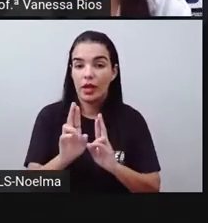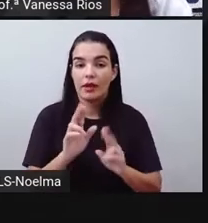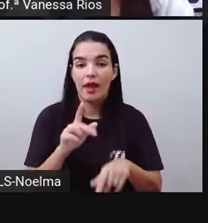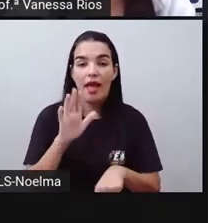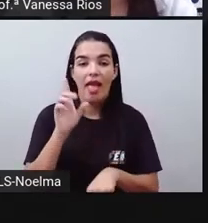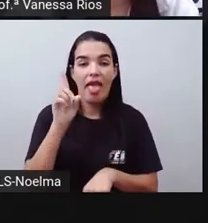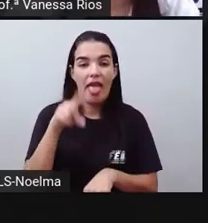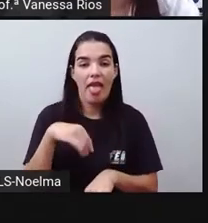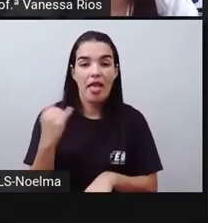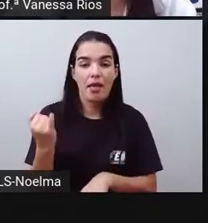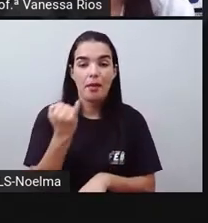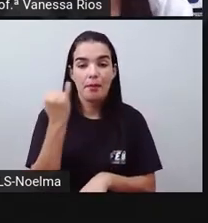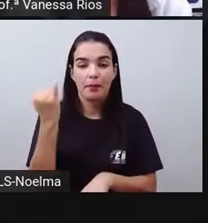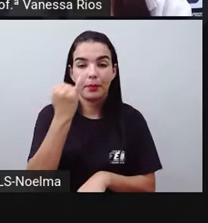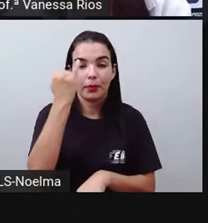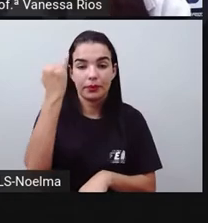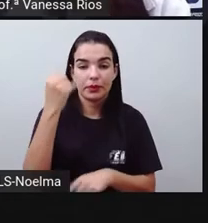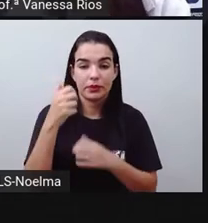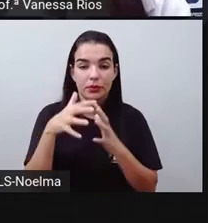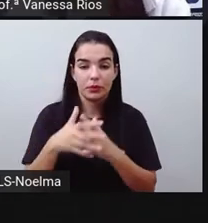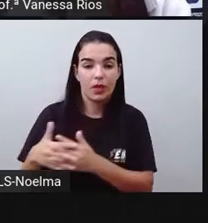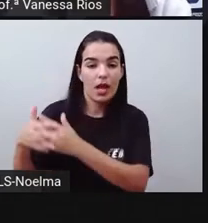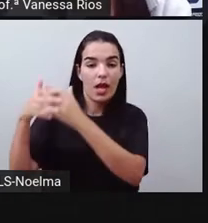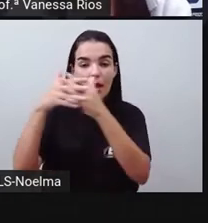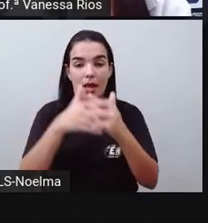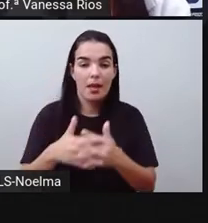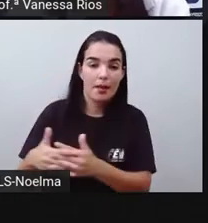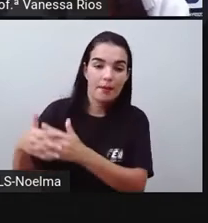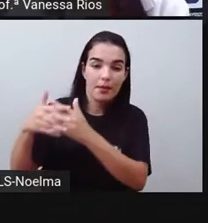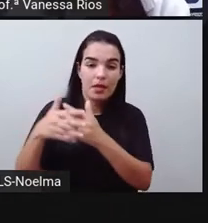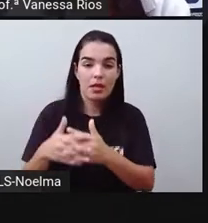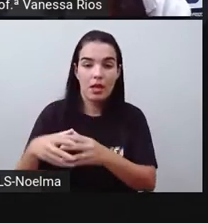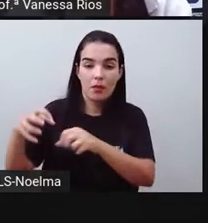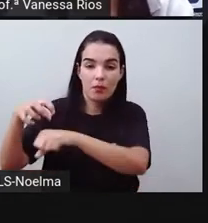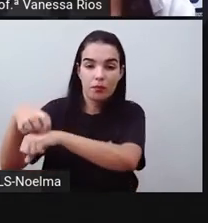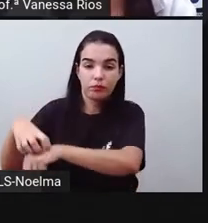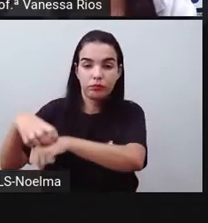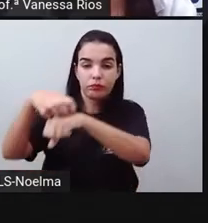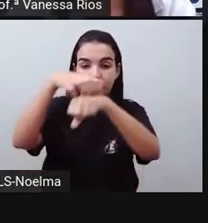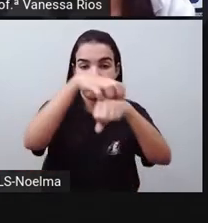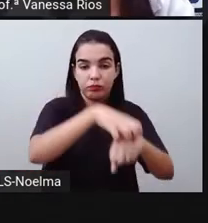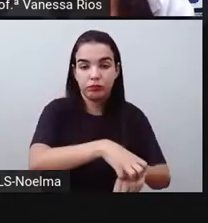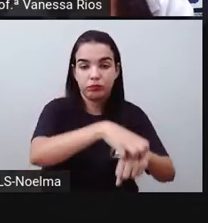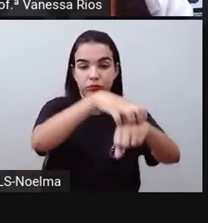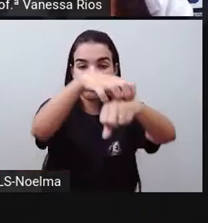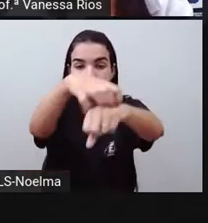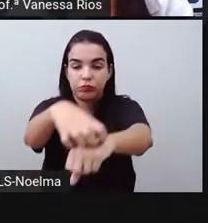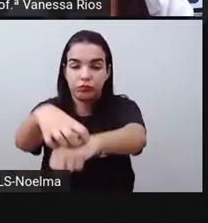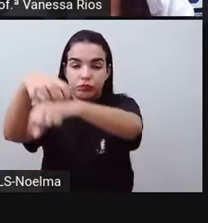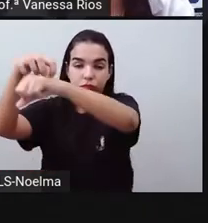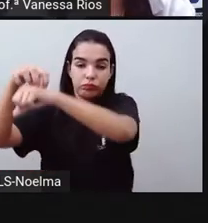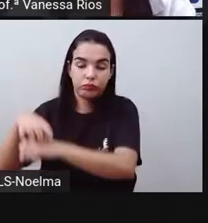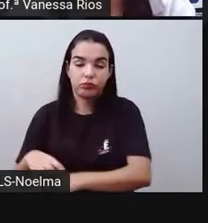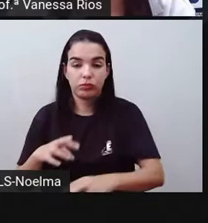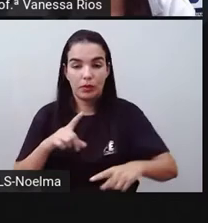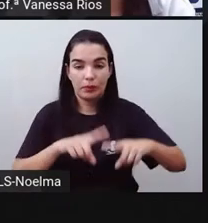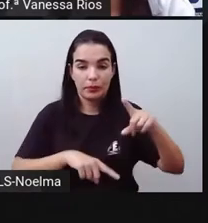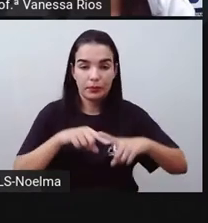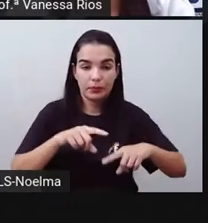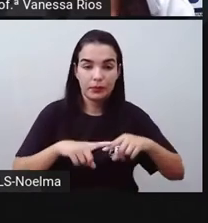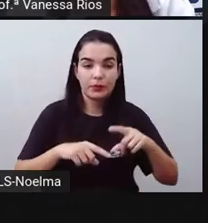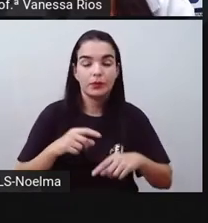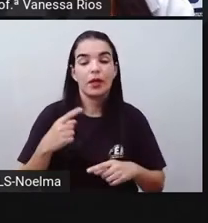de levar as cargas, né? De levar os produtos e trazer também por todas as regiões do nosso país.